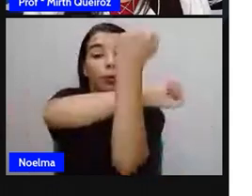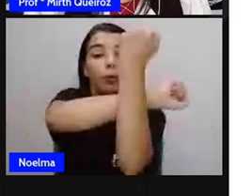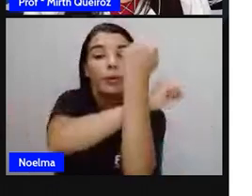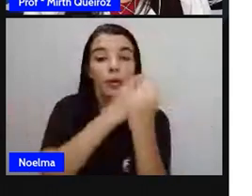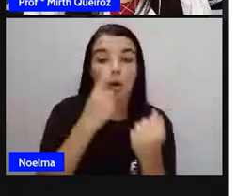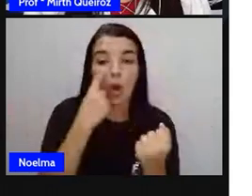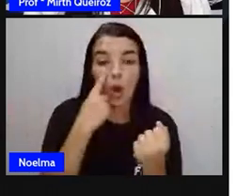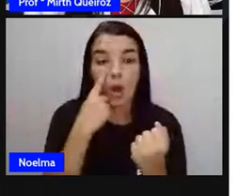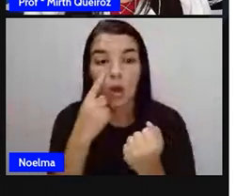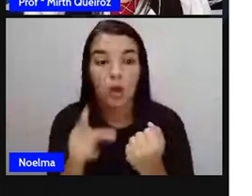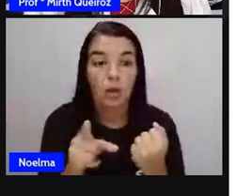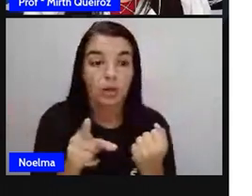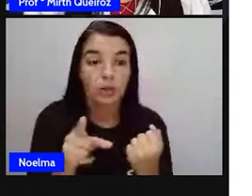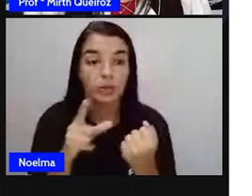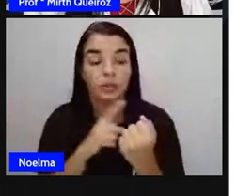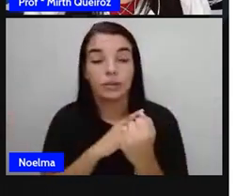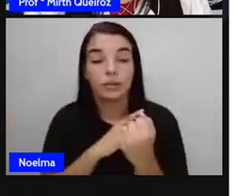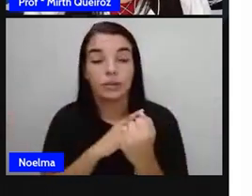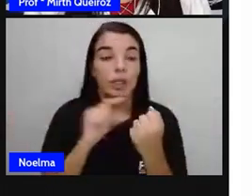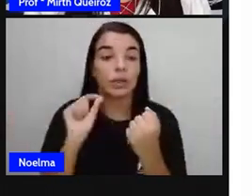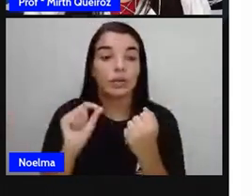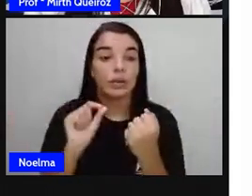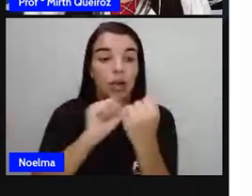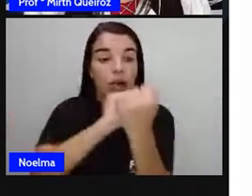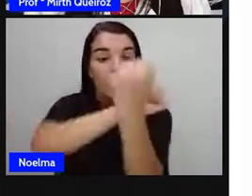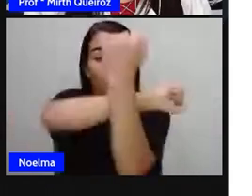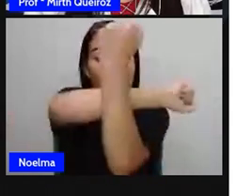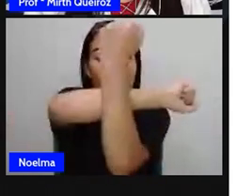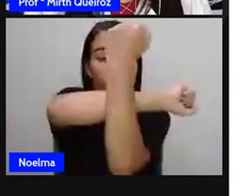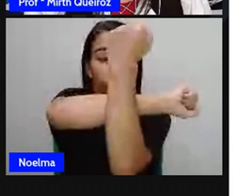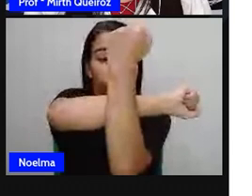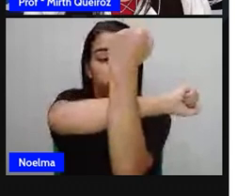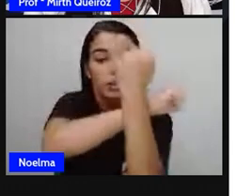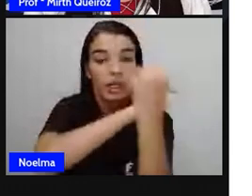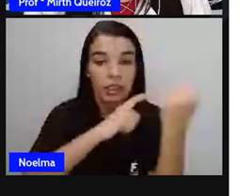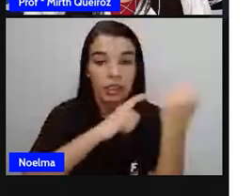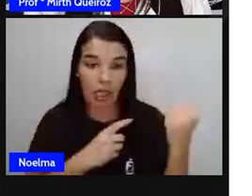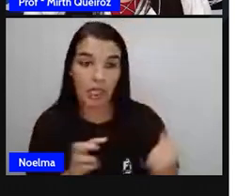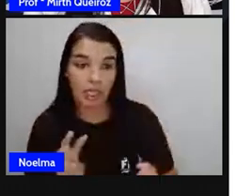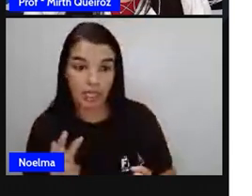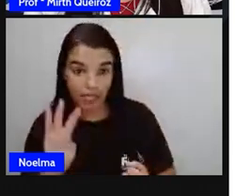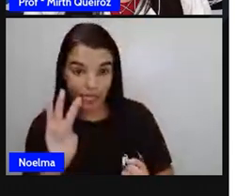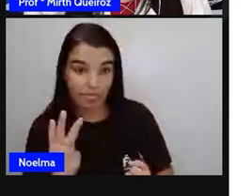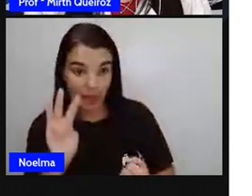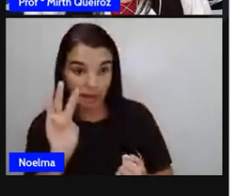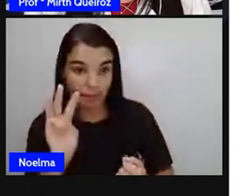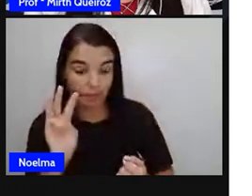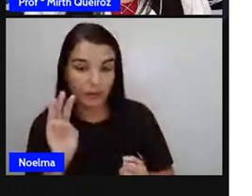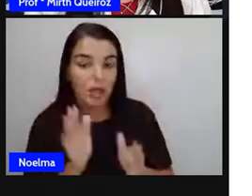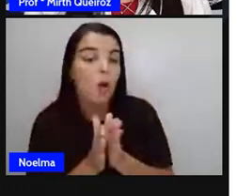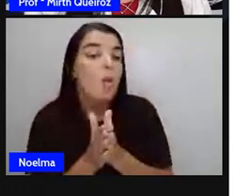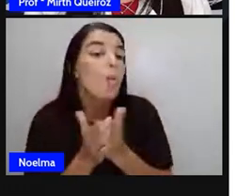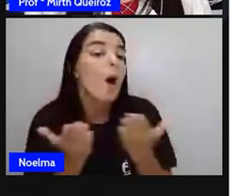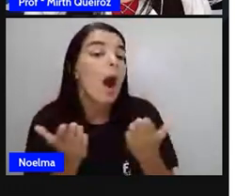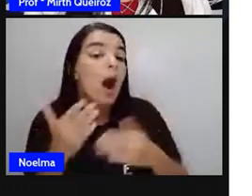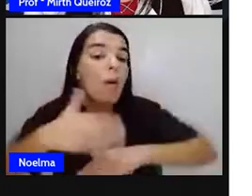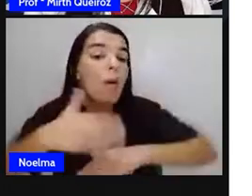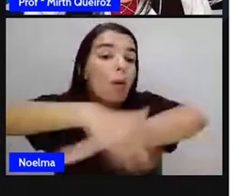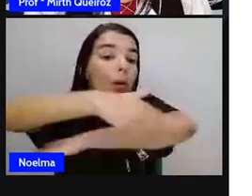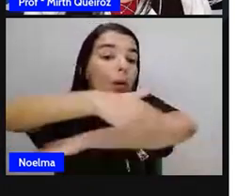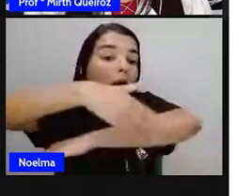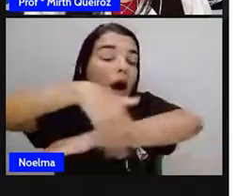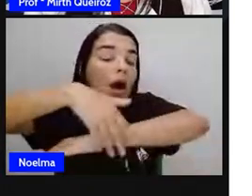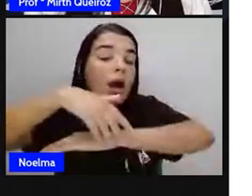cruzam formando um ângulo reto, né? Que é um ângulo de 90 graus. Formando quatro ângulos retos, na verdade, né?